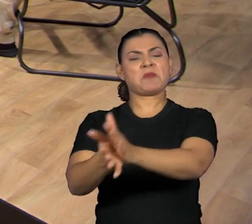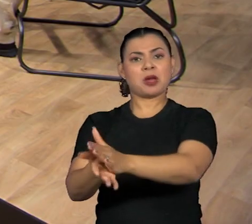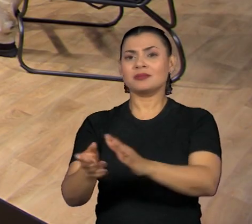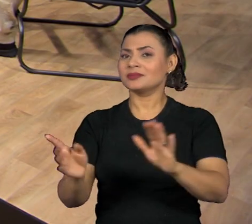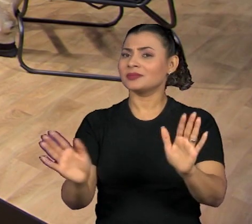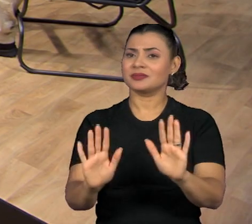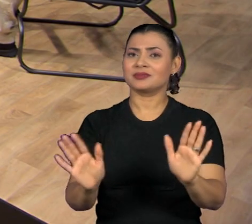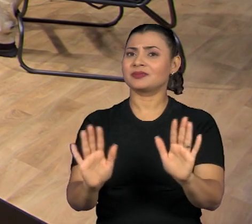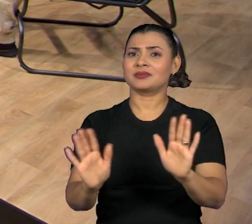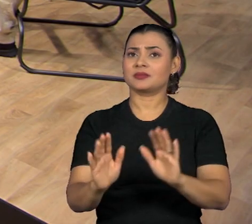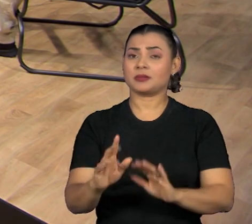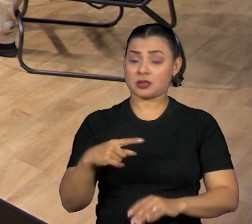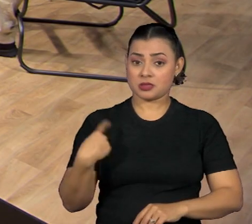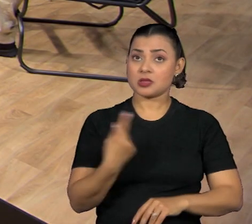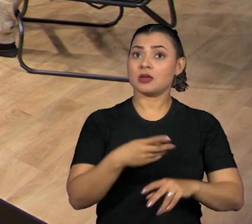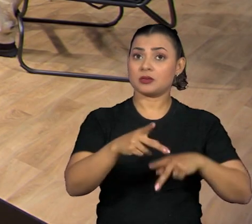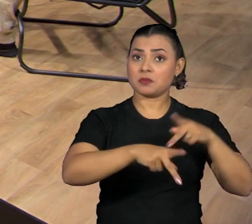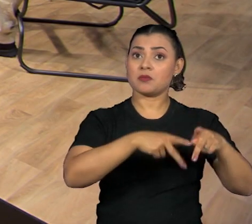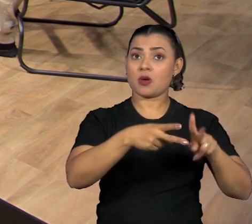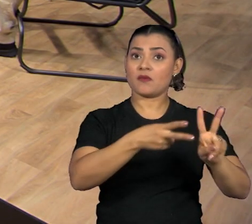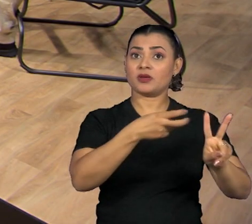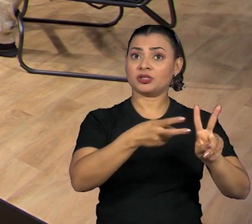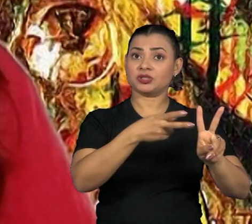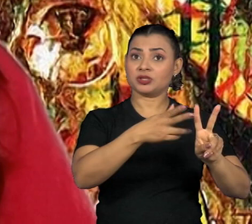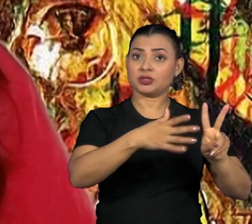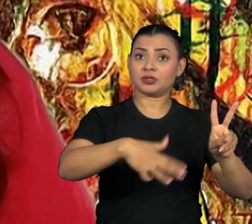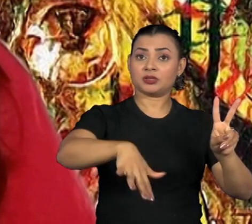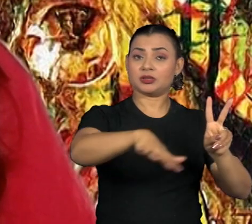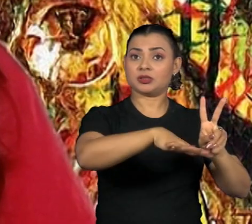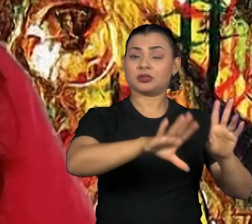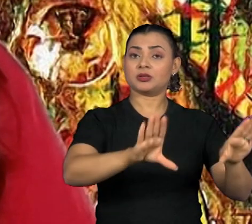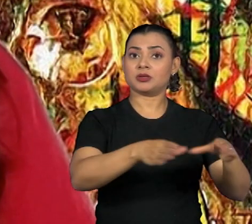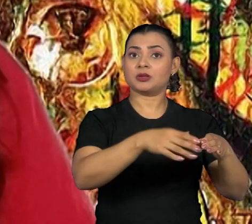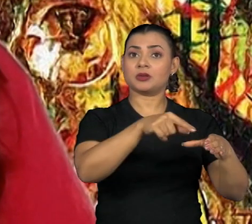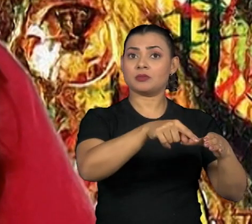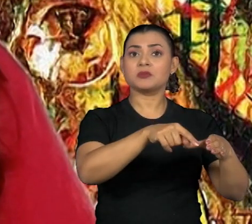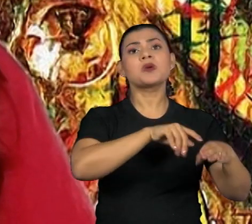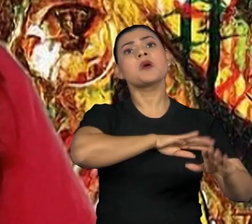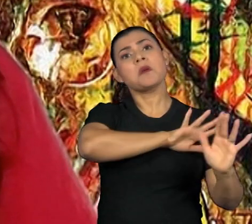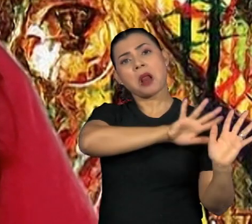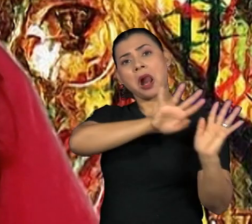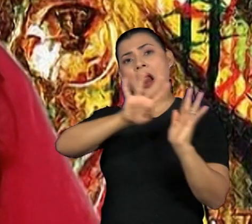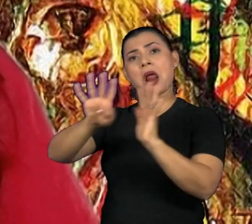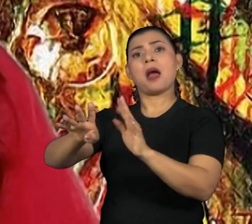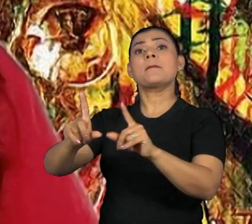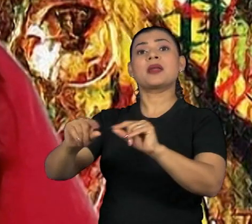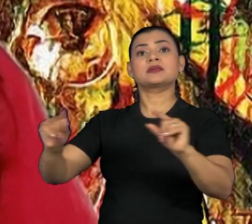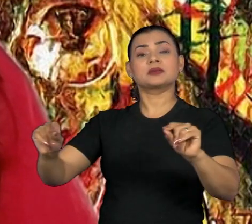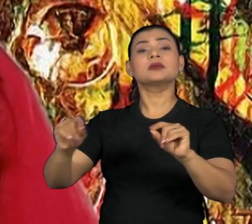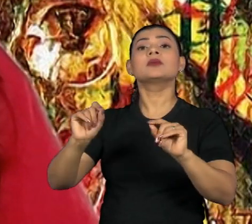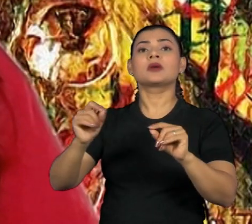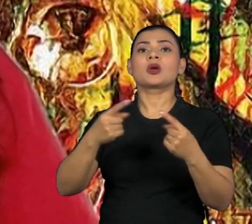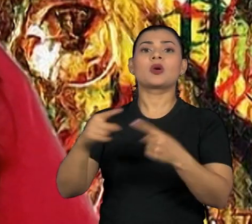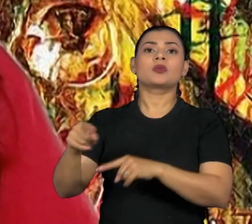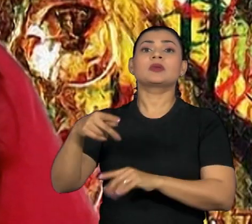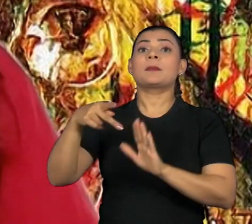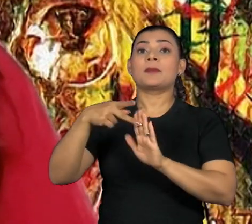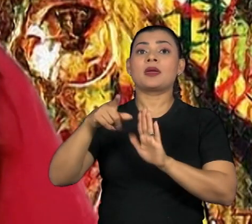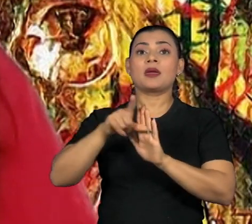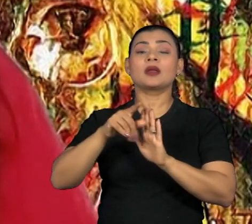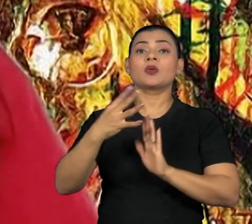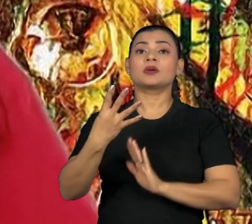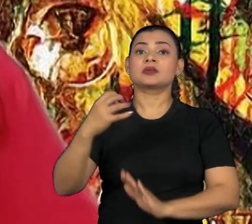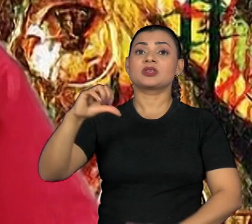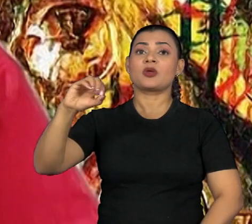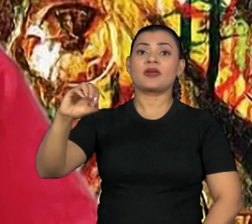Muitos dos meus povos, povos indígenas do meu povo, está em Brasília, né? Na luta contra o PL 490, que é uma